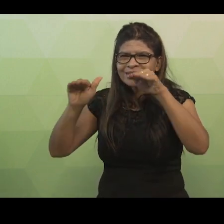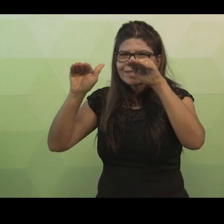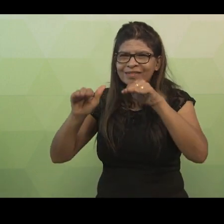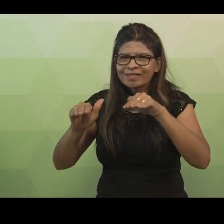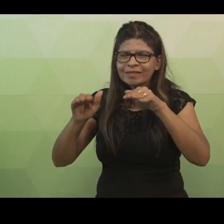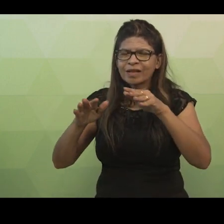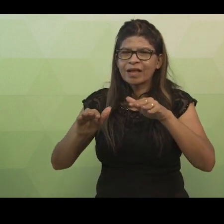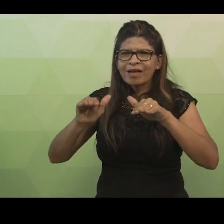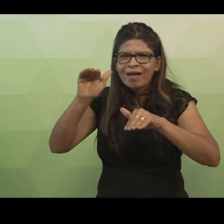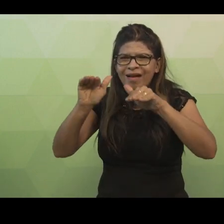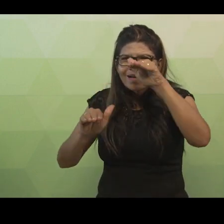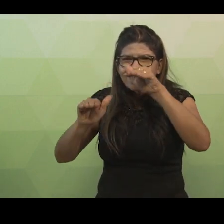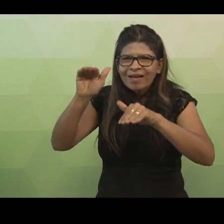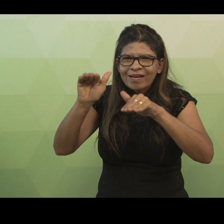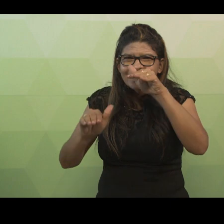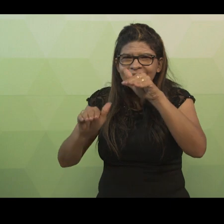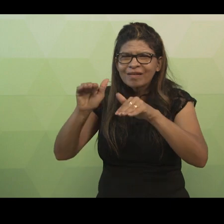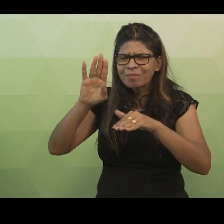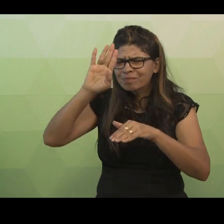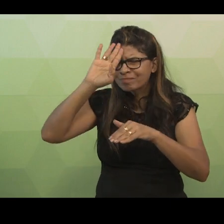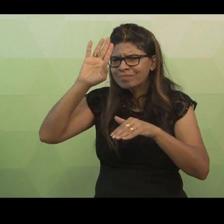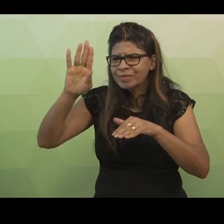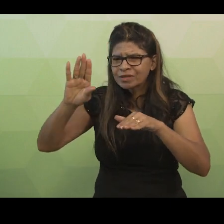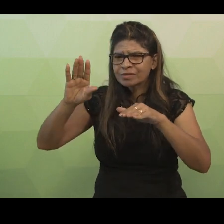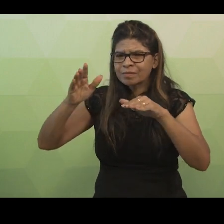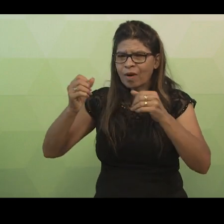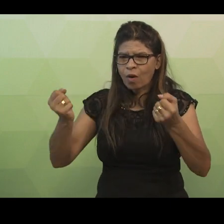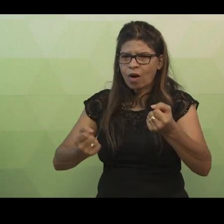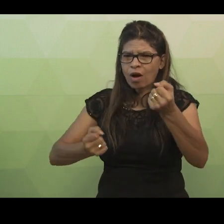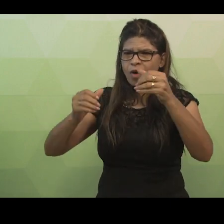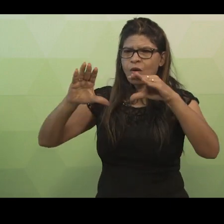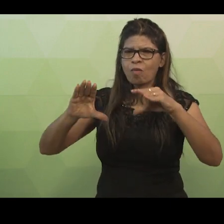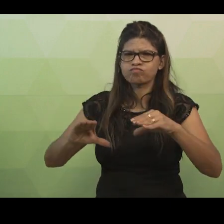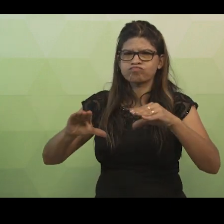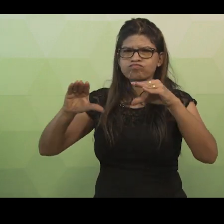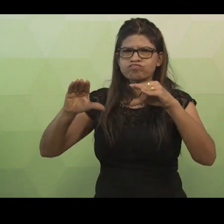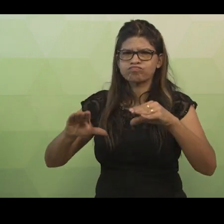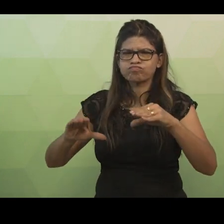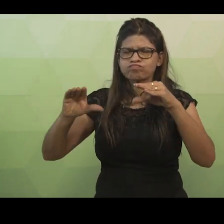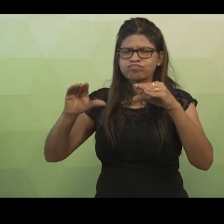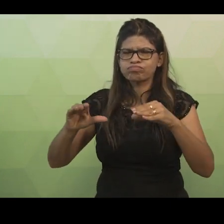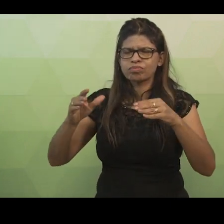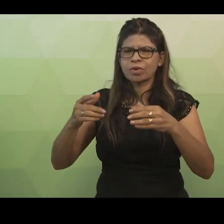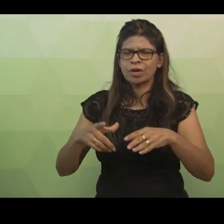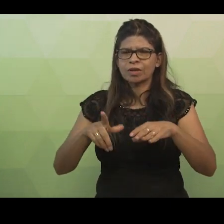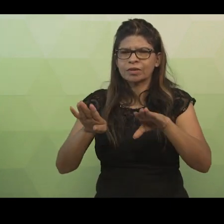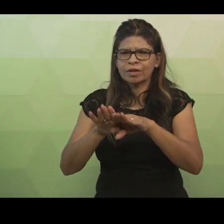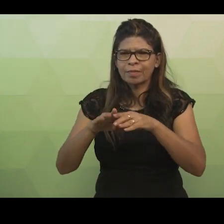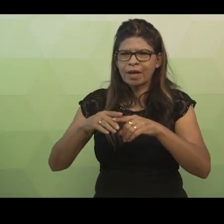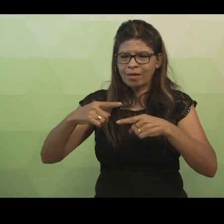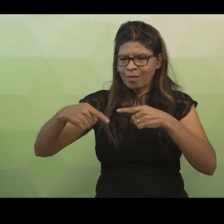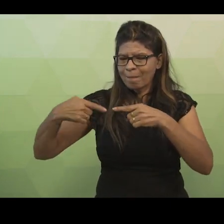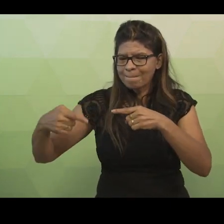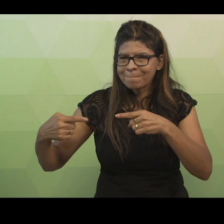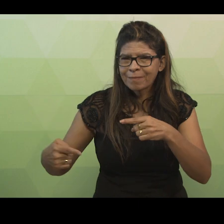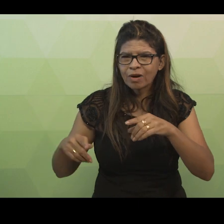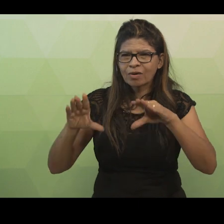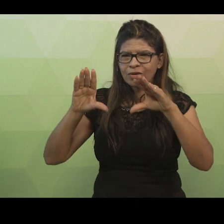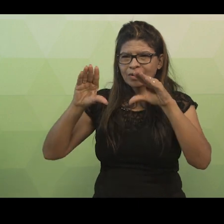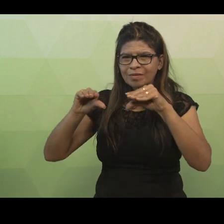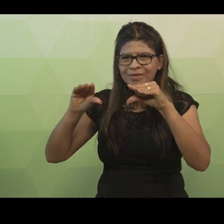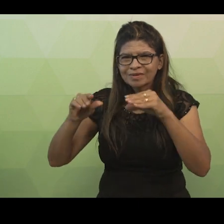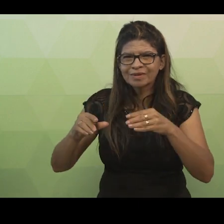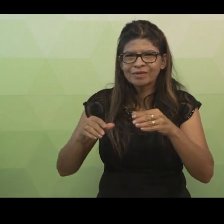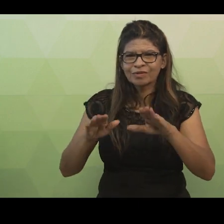elemento principal e as demais partes, rodas, pneus, amortecedores e freios, são os elementos associados.